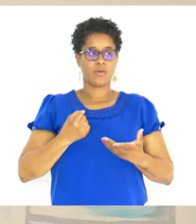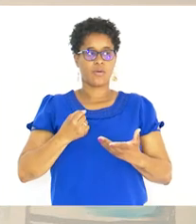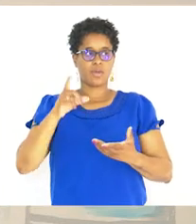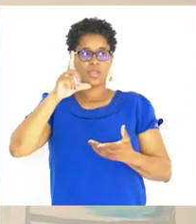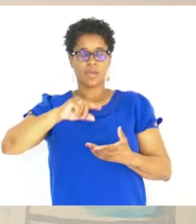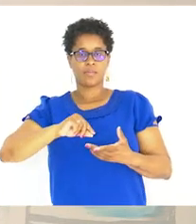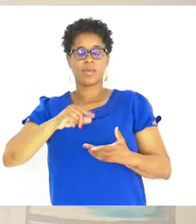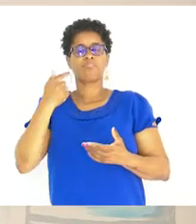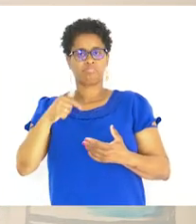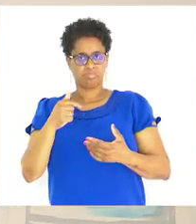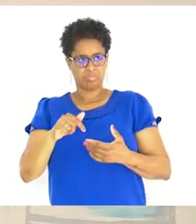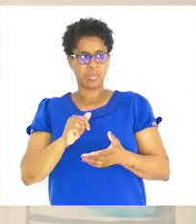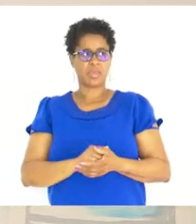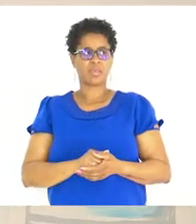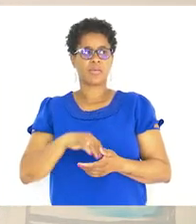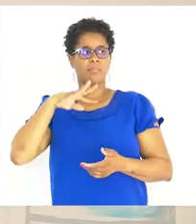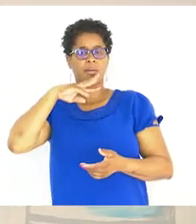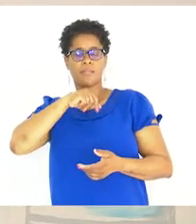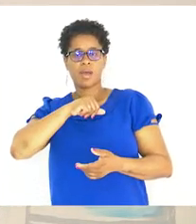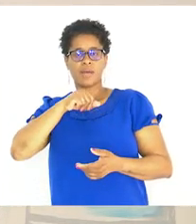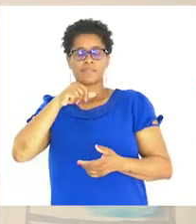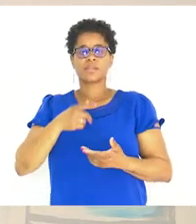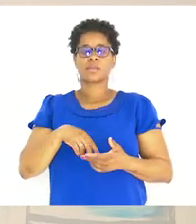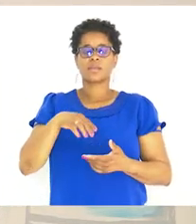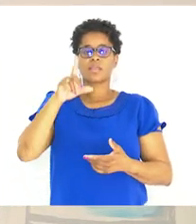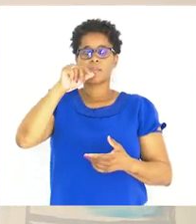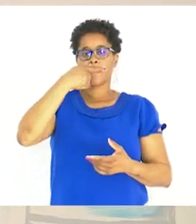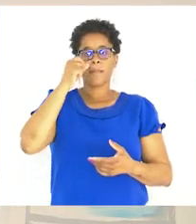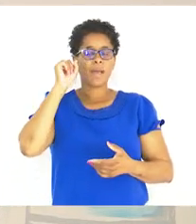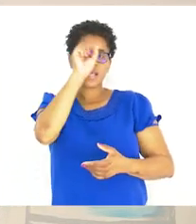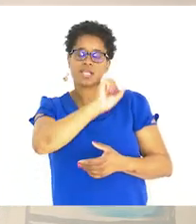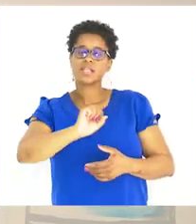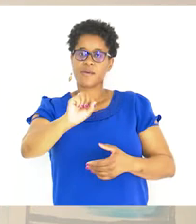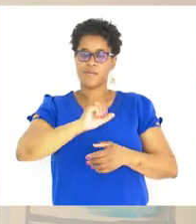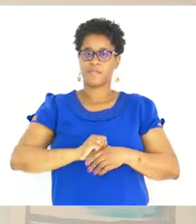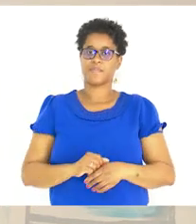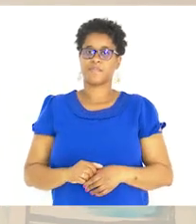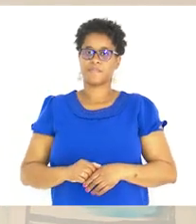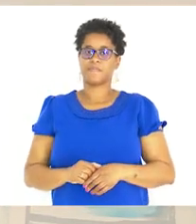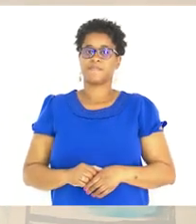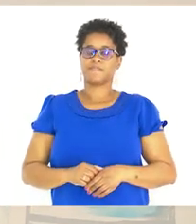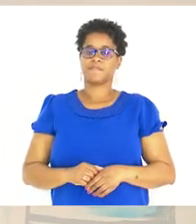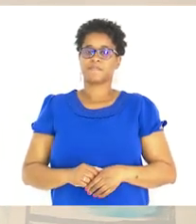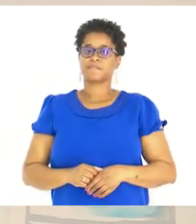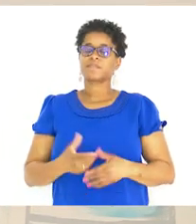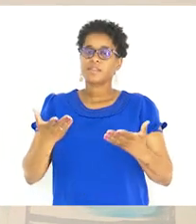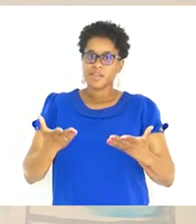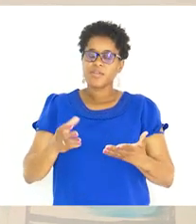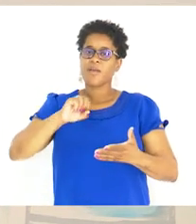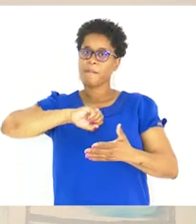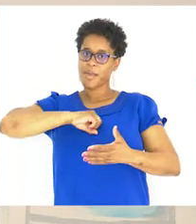também Ele tem A sua mamá E o seu Papá Então São meus?